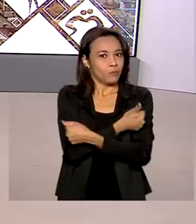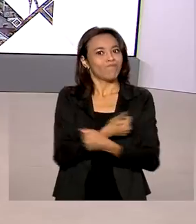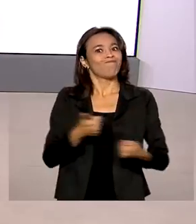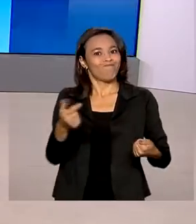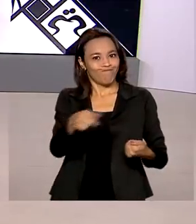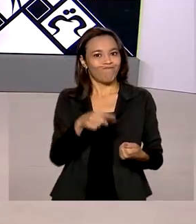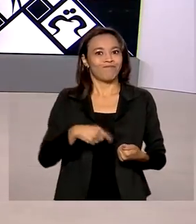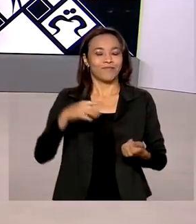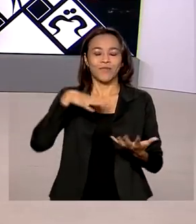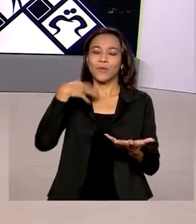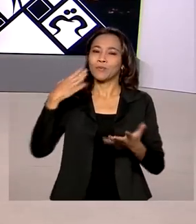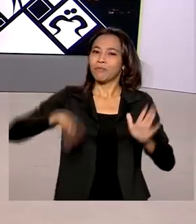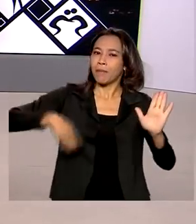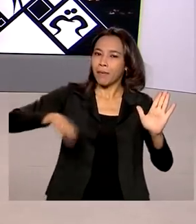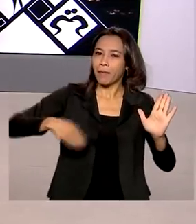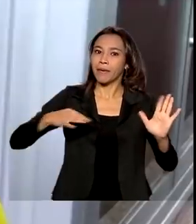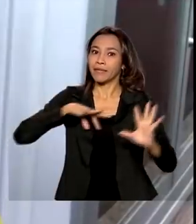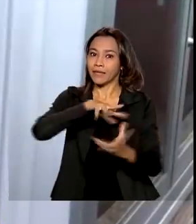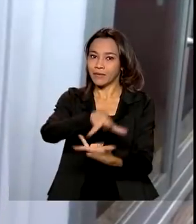provas internacionais.